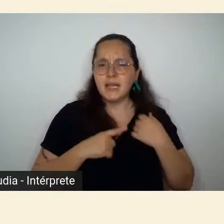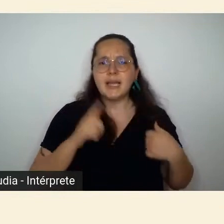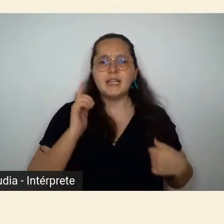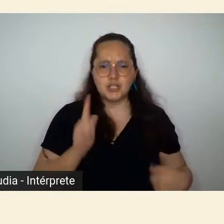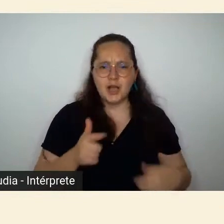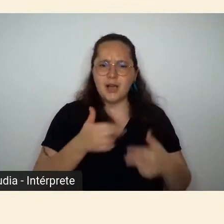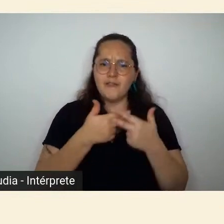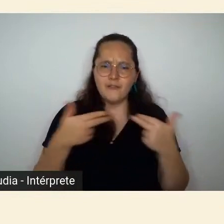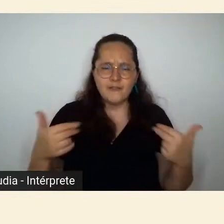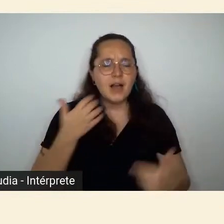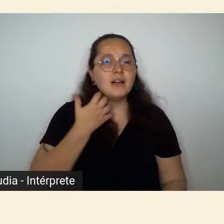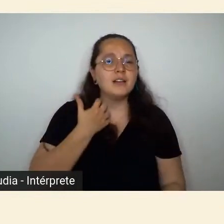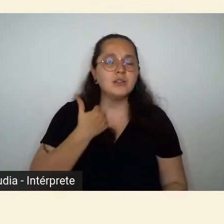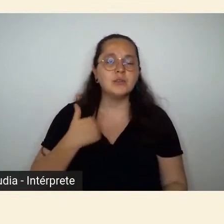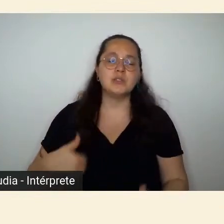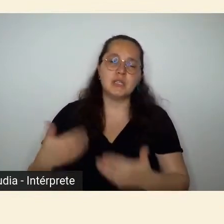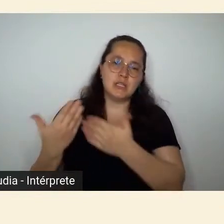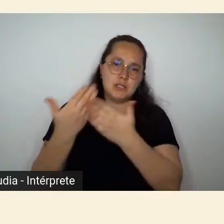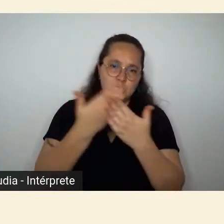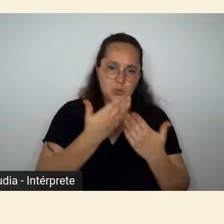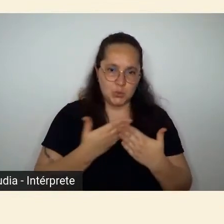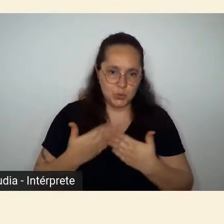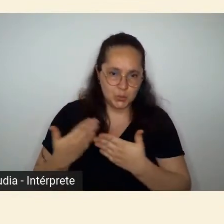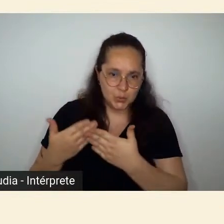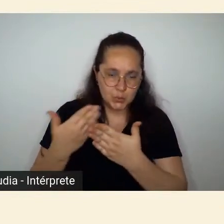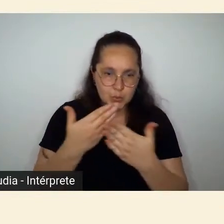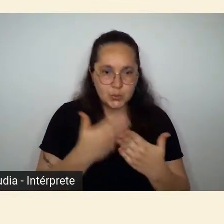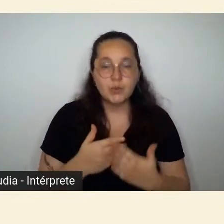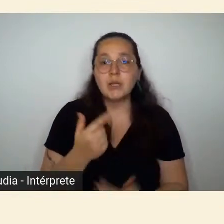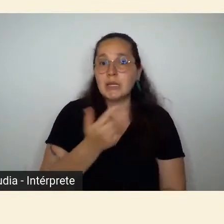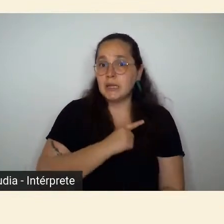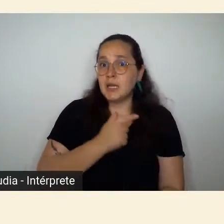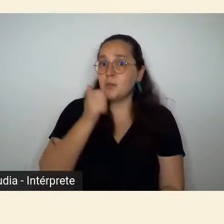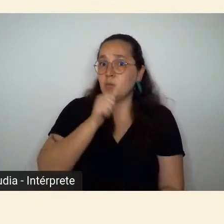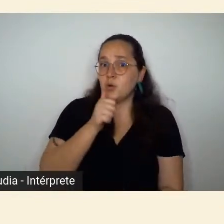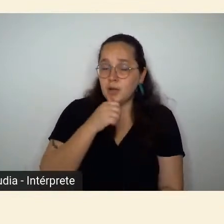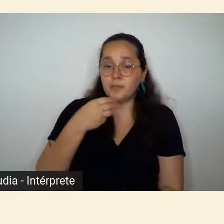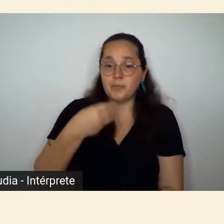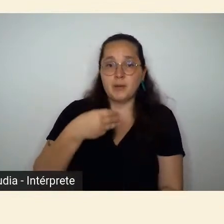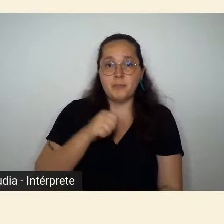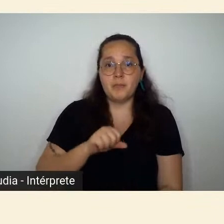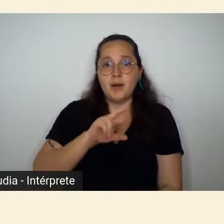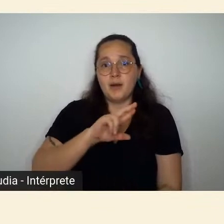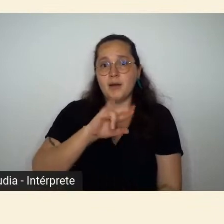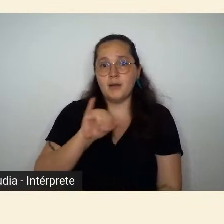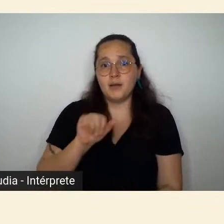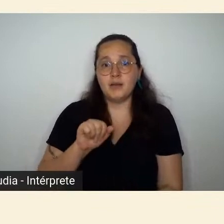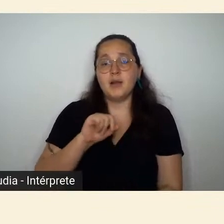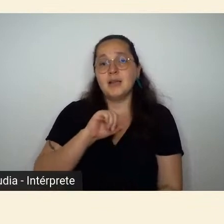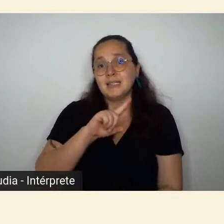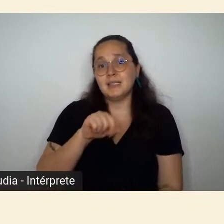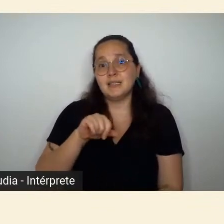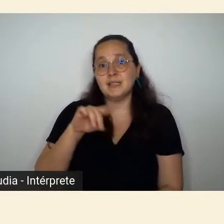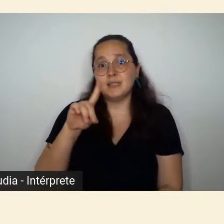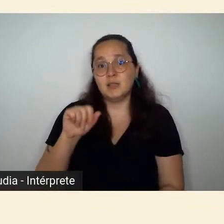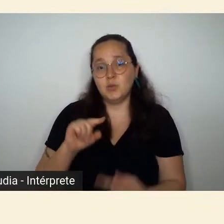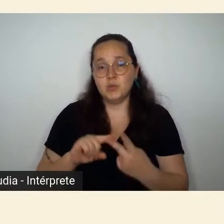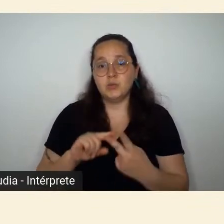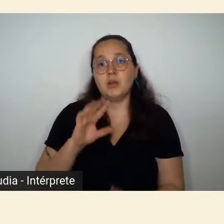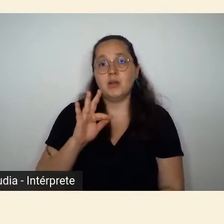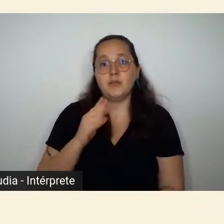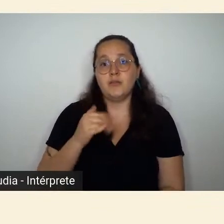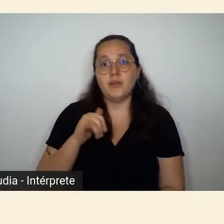entre os quais eu destaco os de Maria Zilda Ferreira Cury, o do Fábio Lucas, Silviano Santiago,